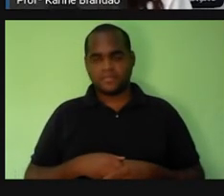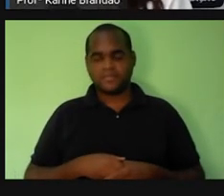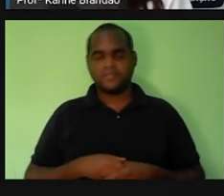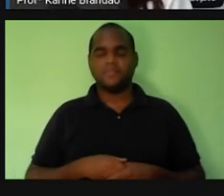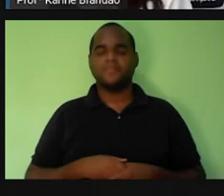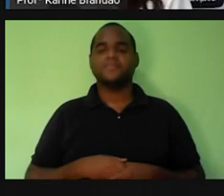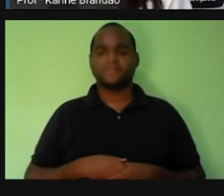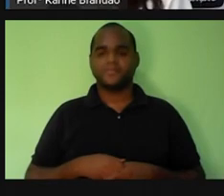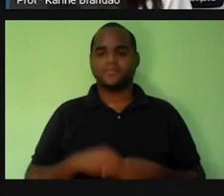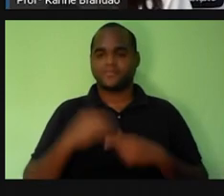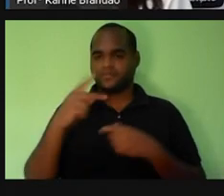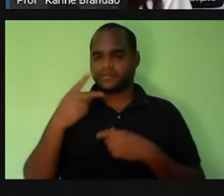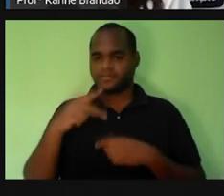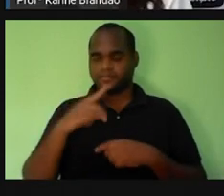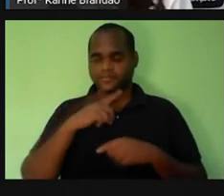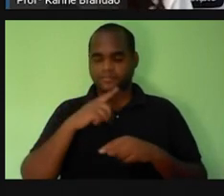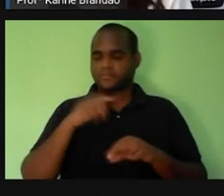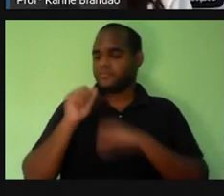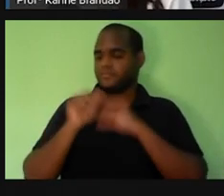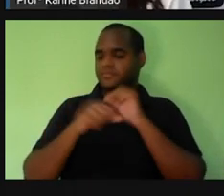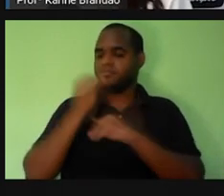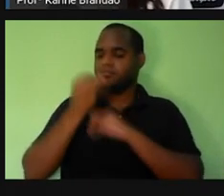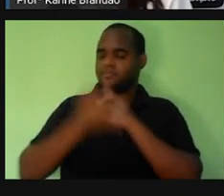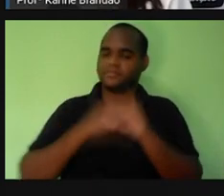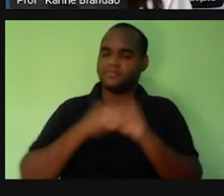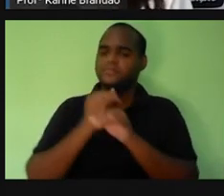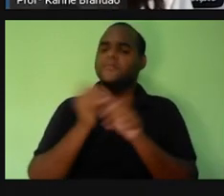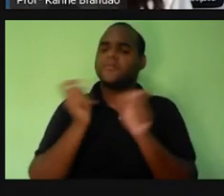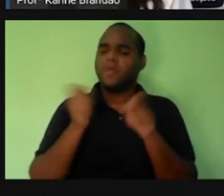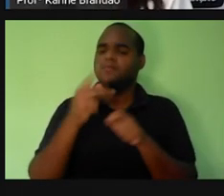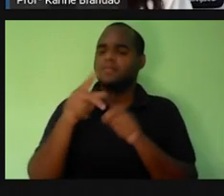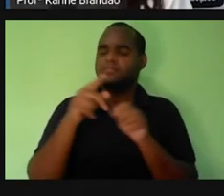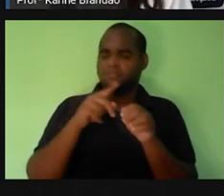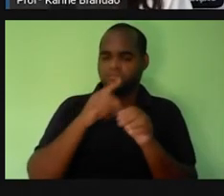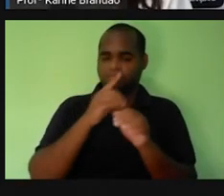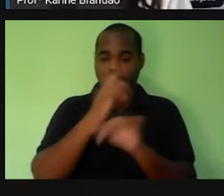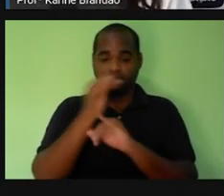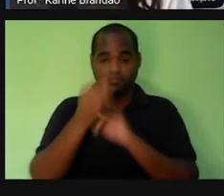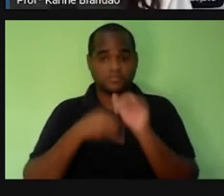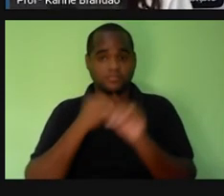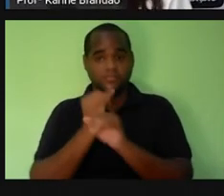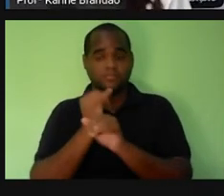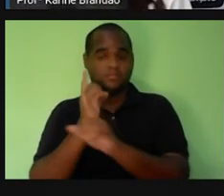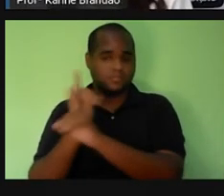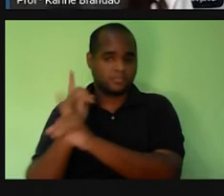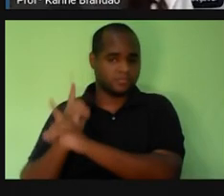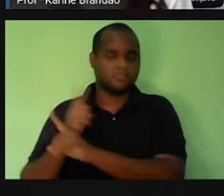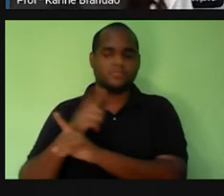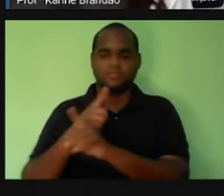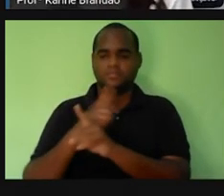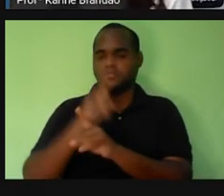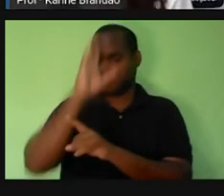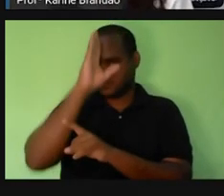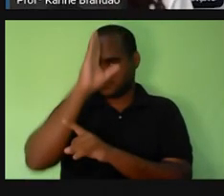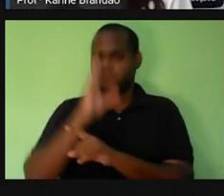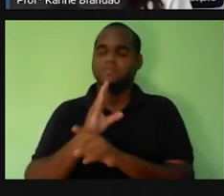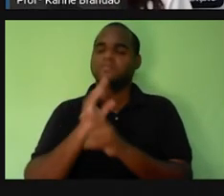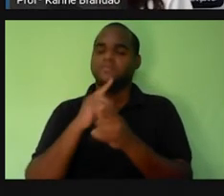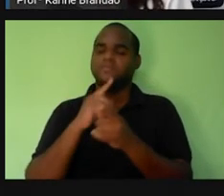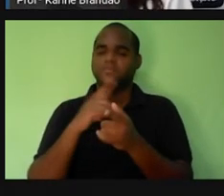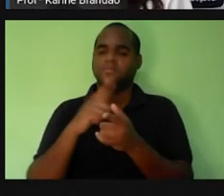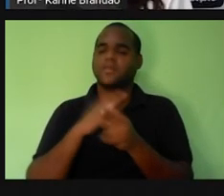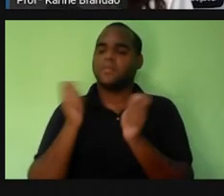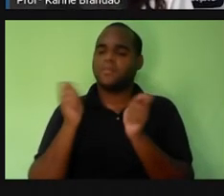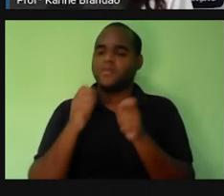você colocar esse nomezinho aqui na internet você vai achar é gratuito, tá? Tem partes gratuitas e tem partes pagas. As